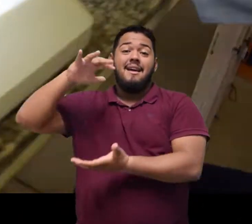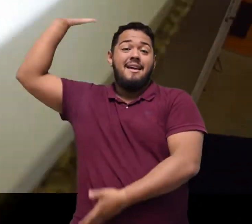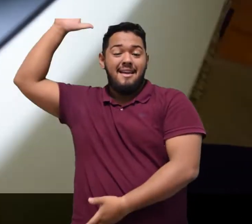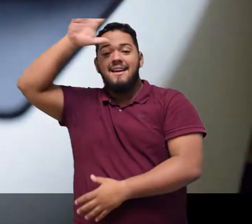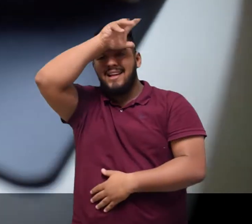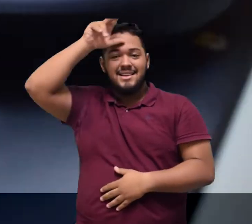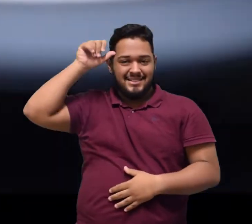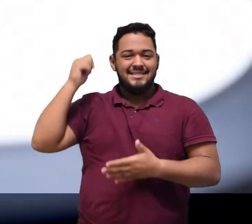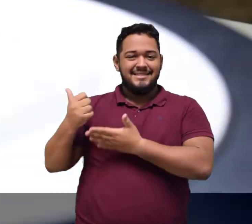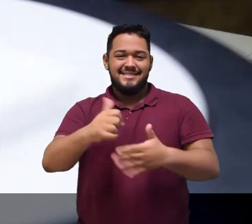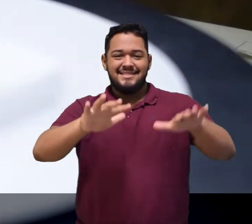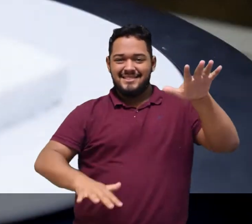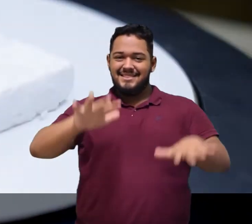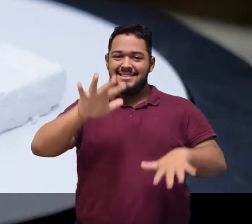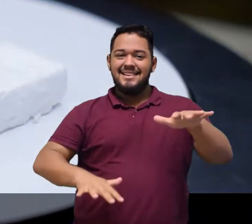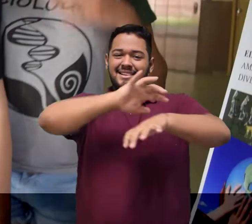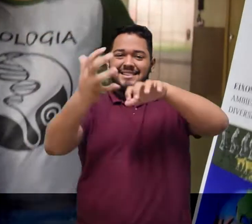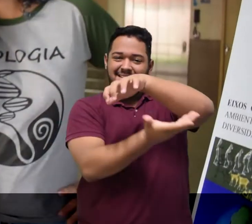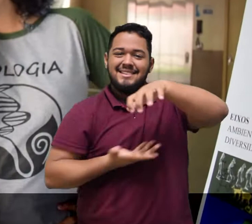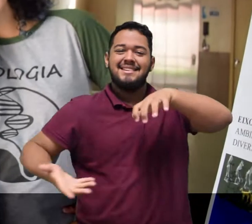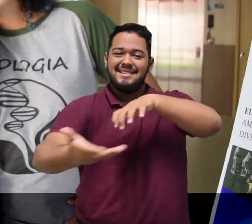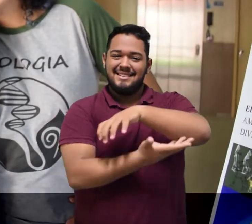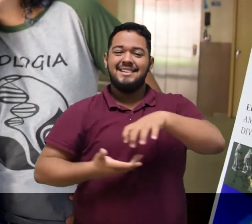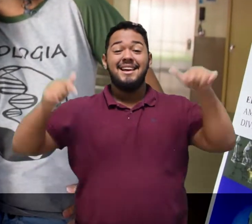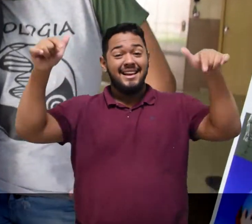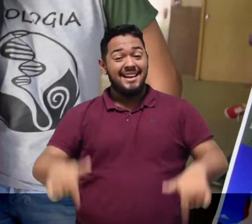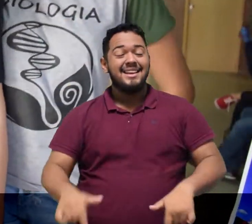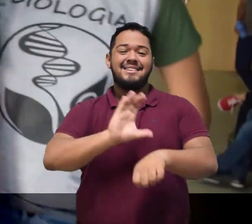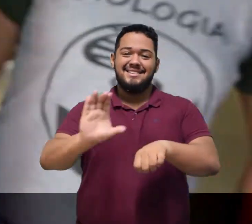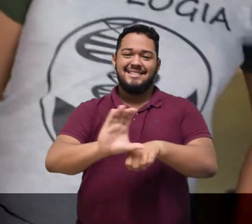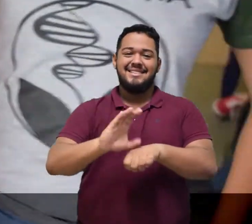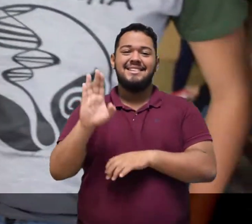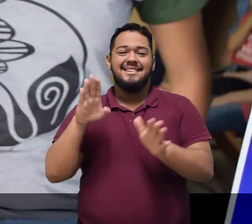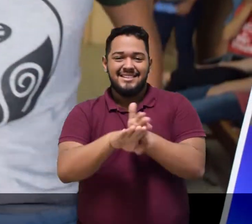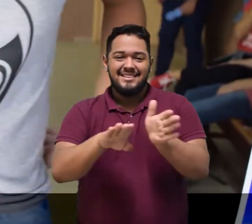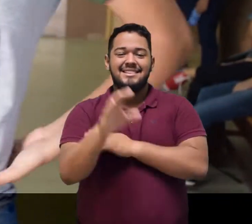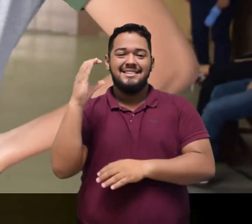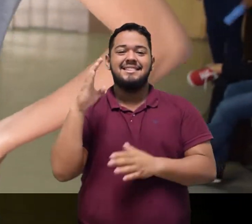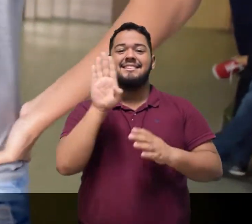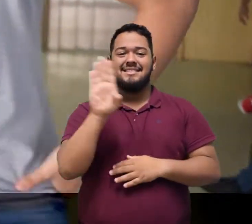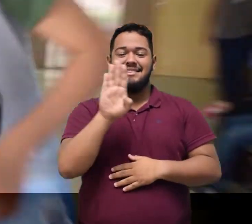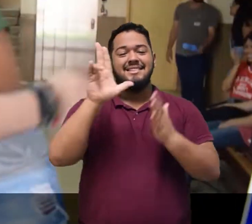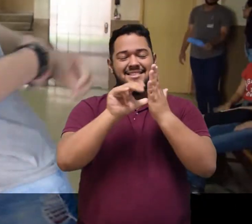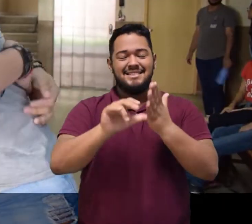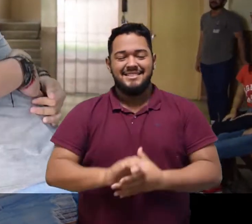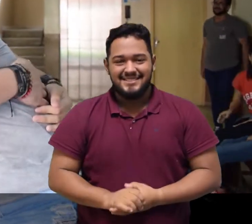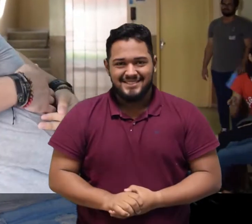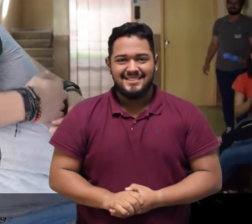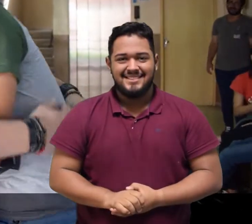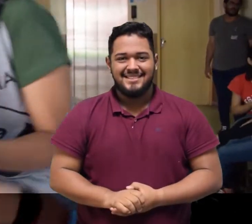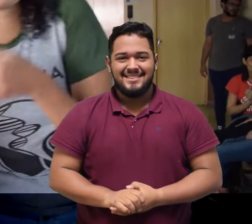incrível ecossistema no curso de bacharelada em Ciências Biológicas da UFPA. Biológicas UFPA. Biológicas